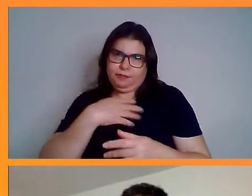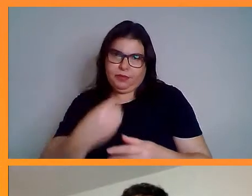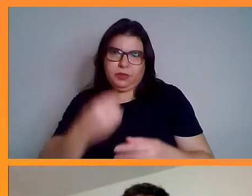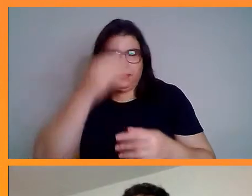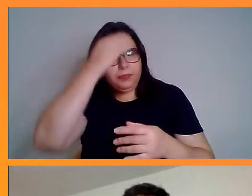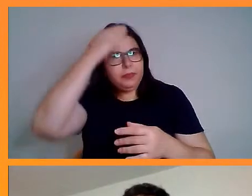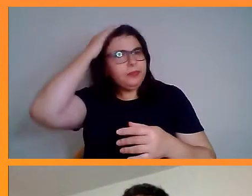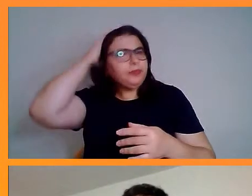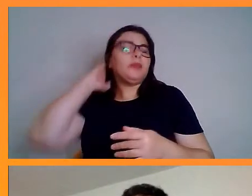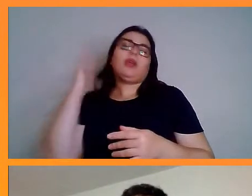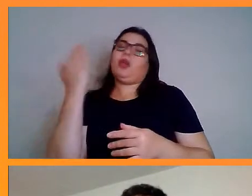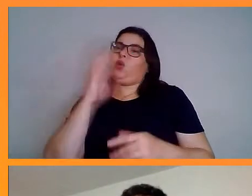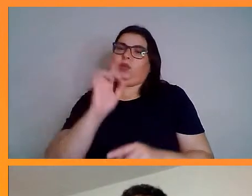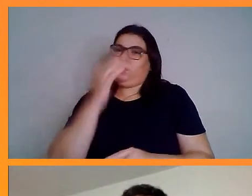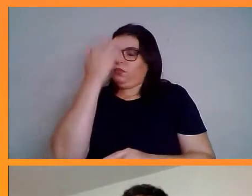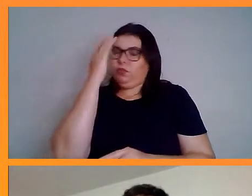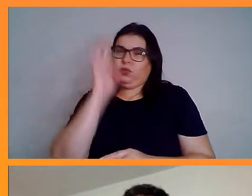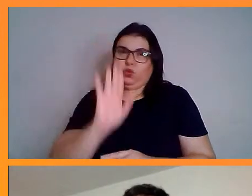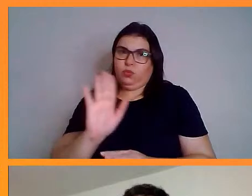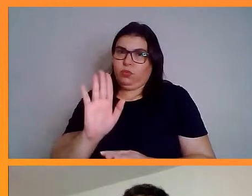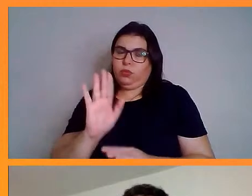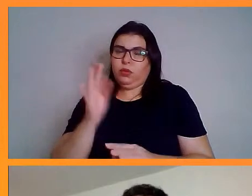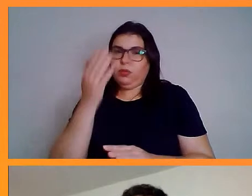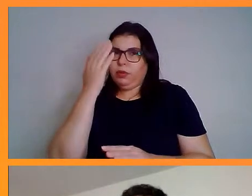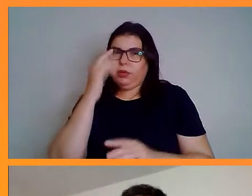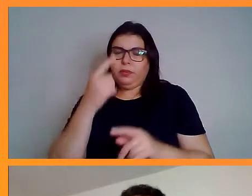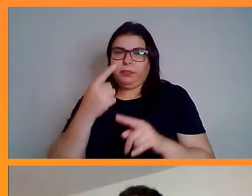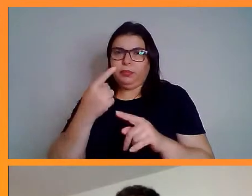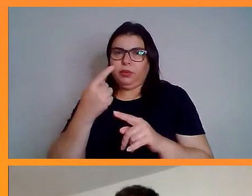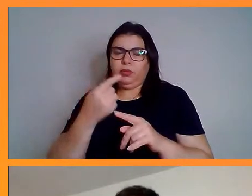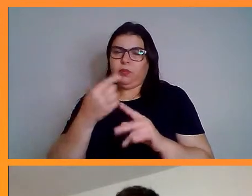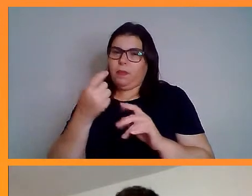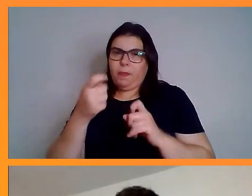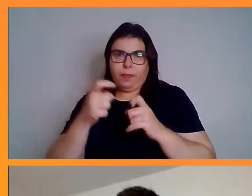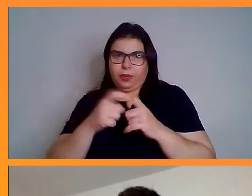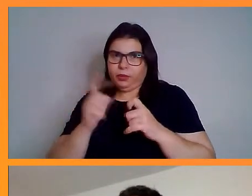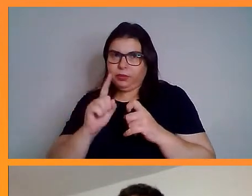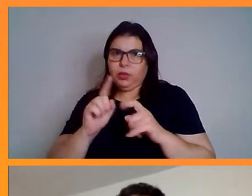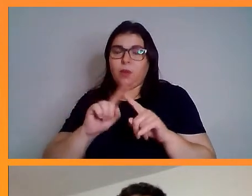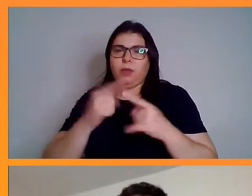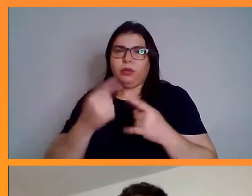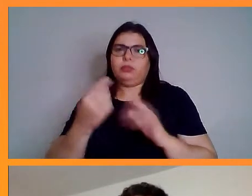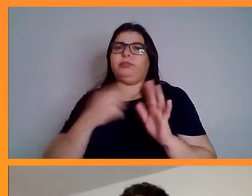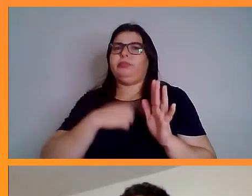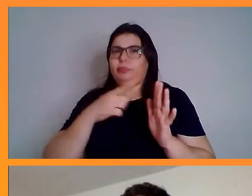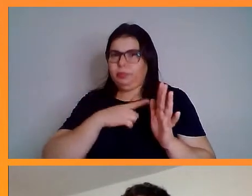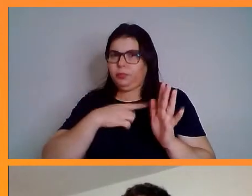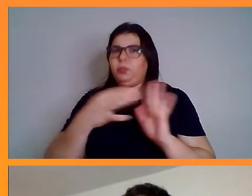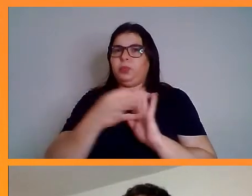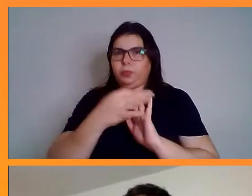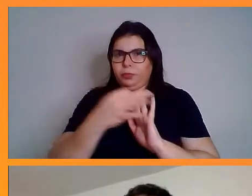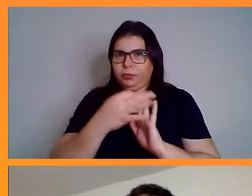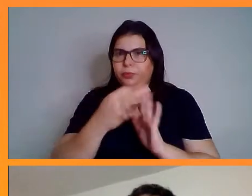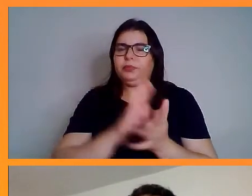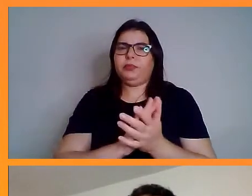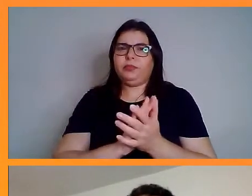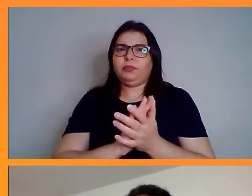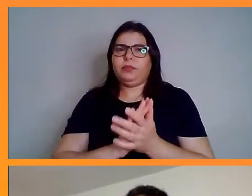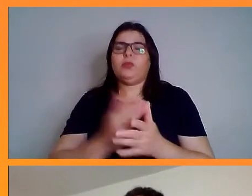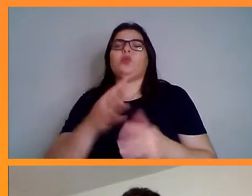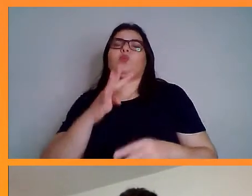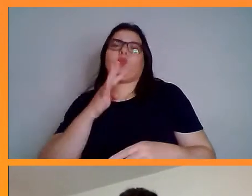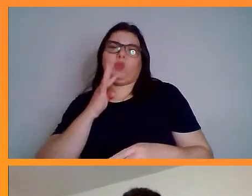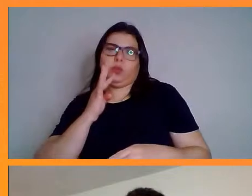sou médico, mas eu tenho uma opinião sobre isso, né? Na realidade, eu conheço essa problemática das mulheres no